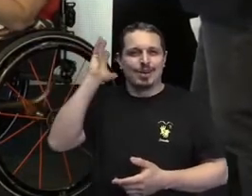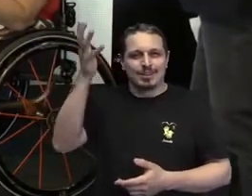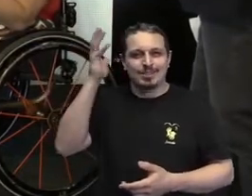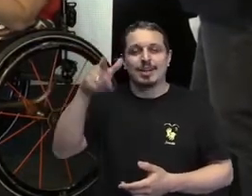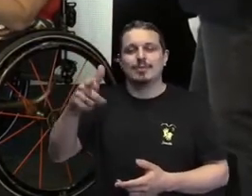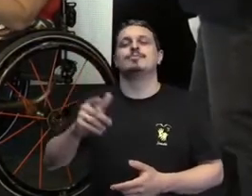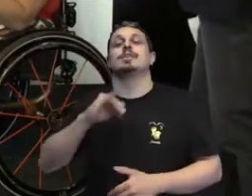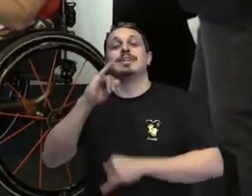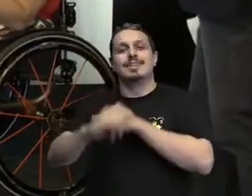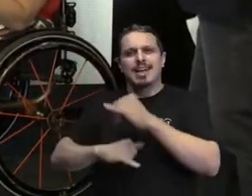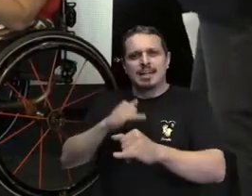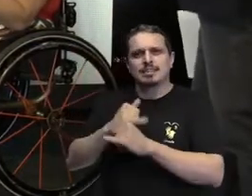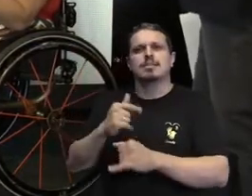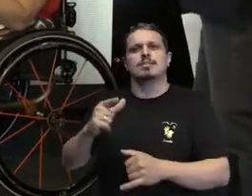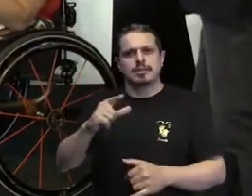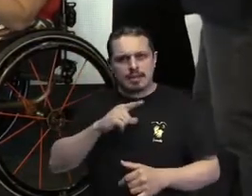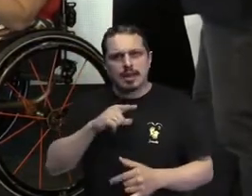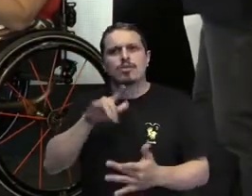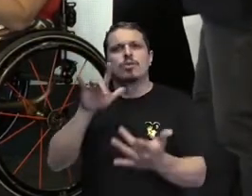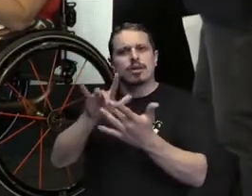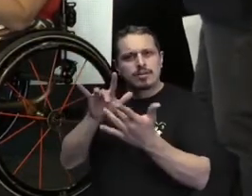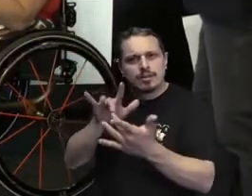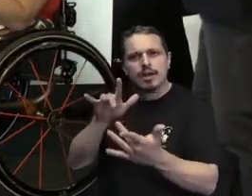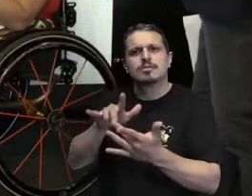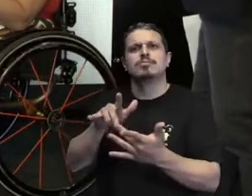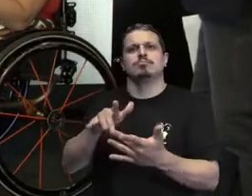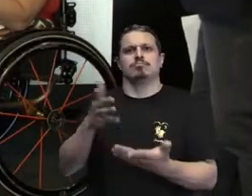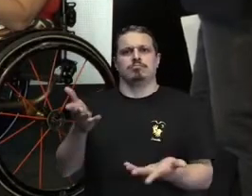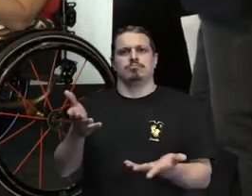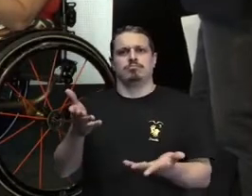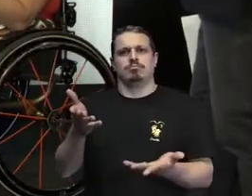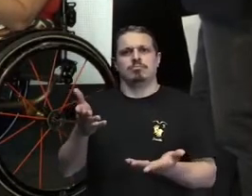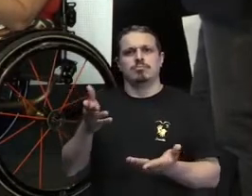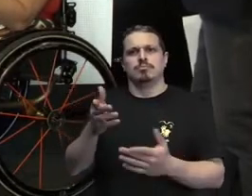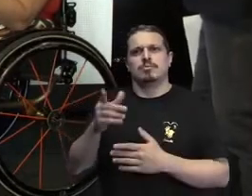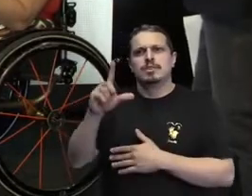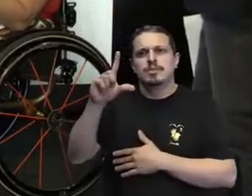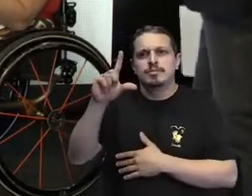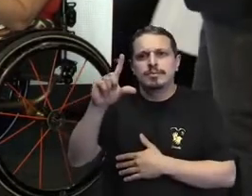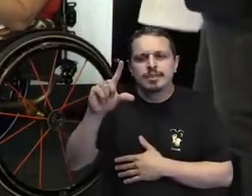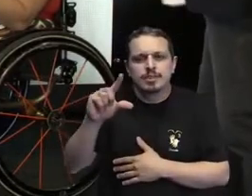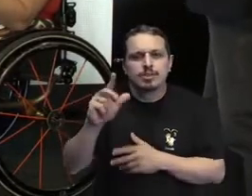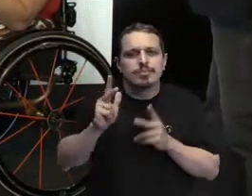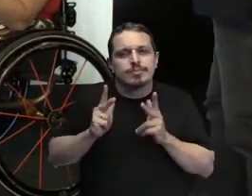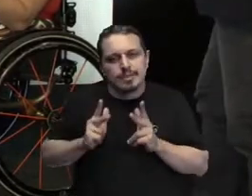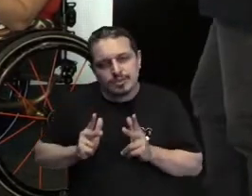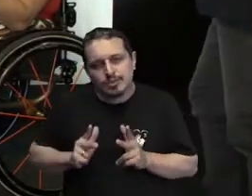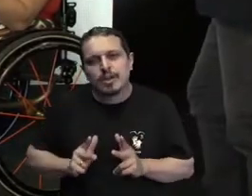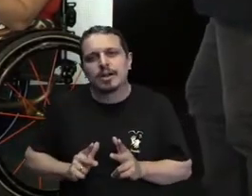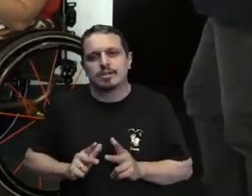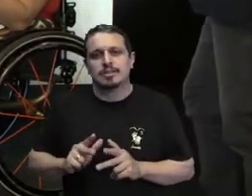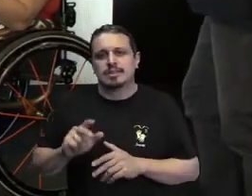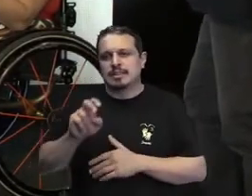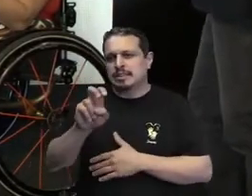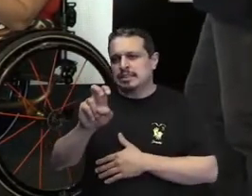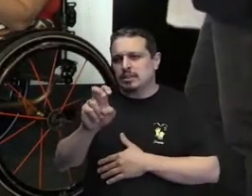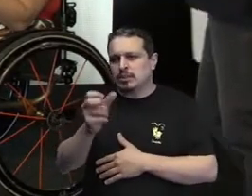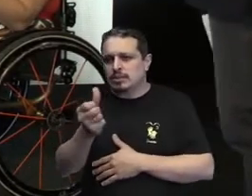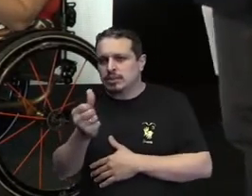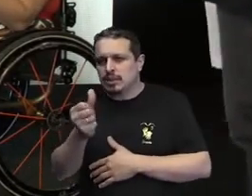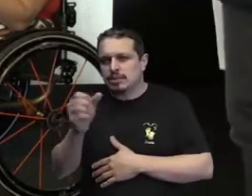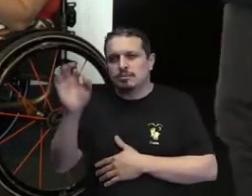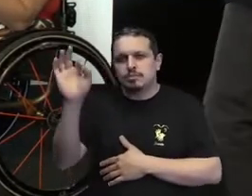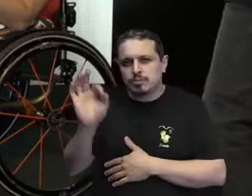informação, por que elas ainda são minoria, mesmo 56% da população brasileira sendo negra, né?